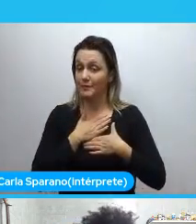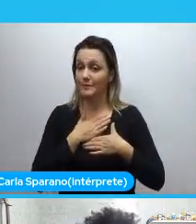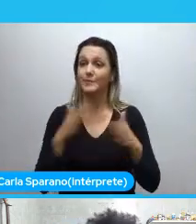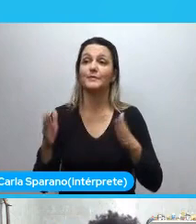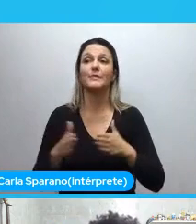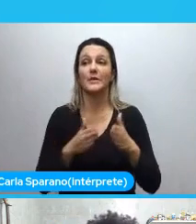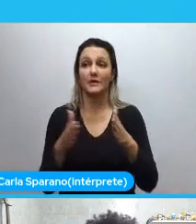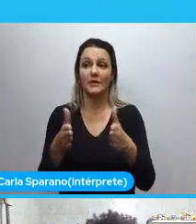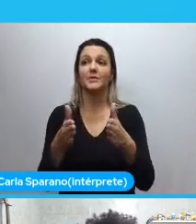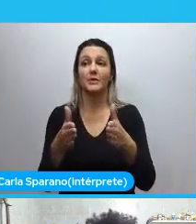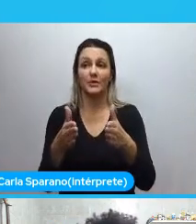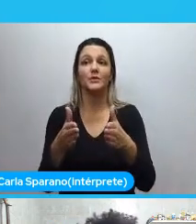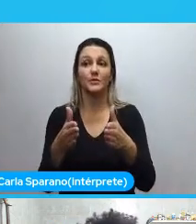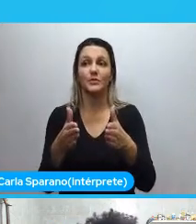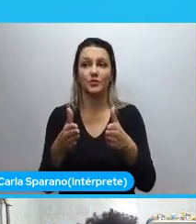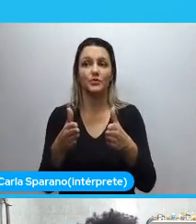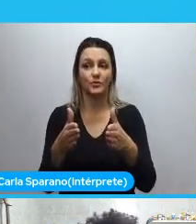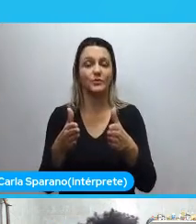eu pensei sobre...